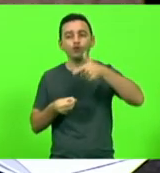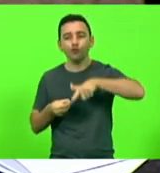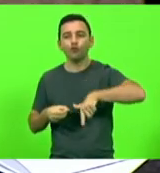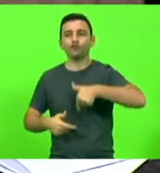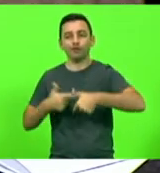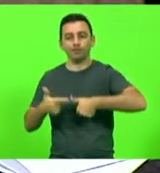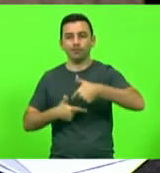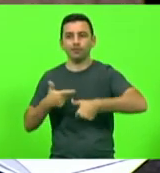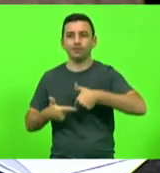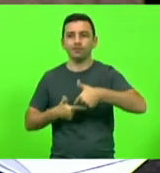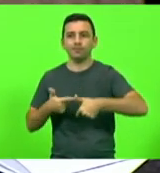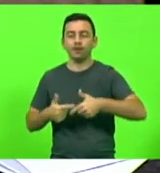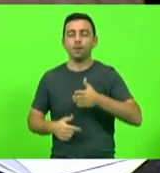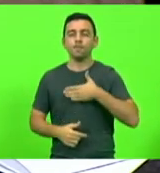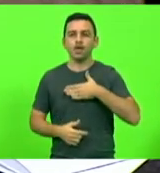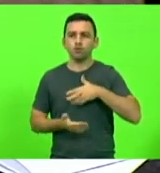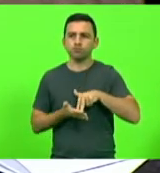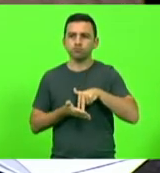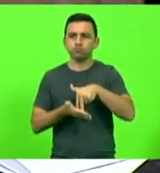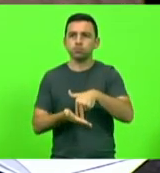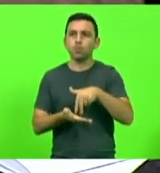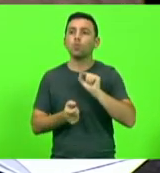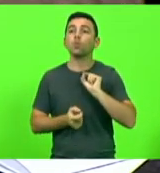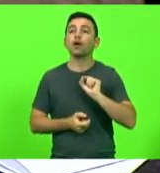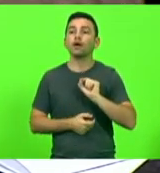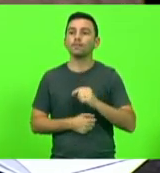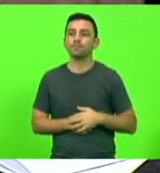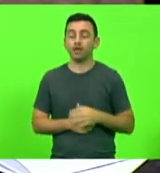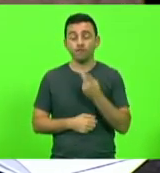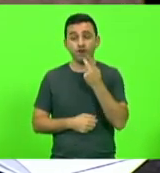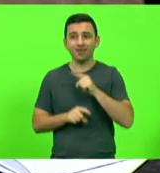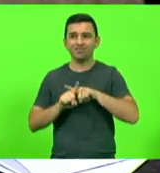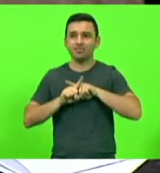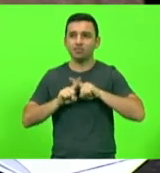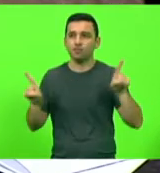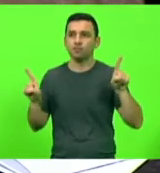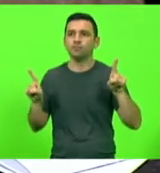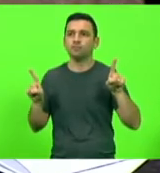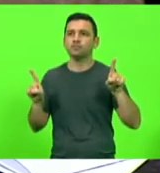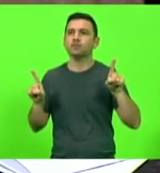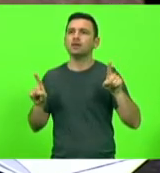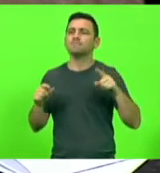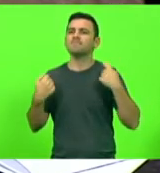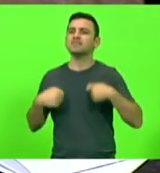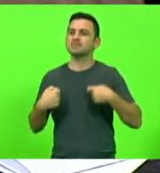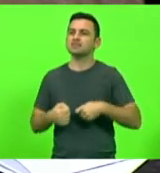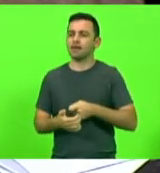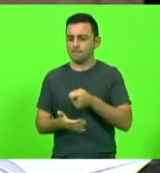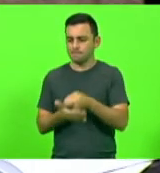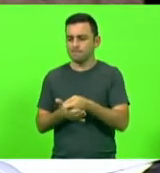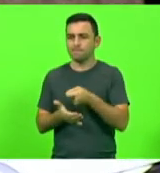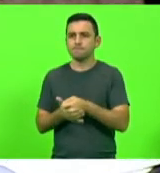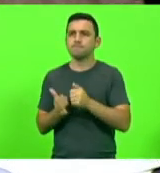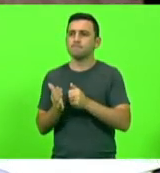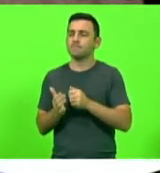A minha posição seria diferente, eu diria não, tem que pagar a multa,